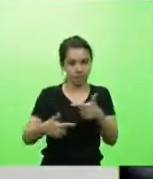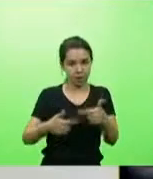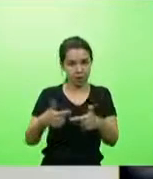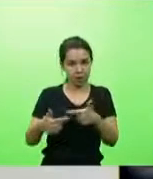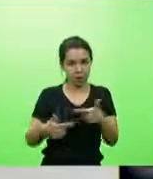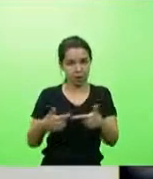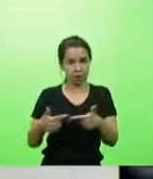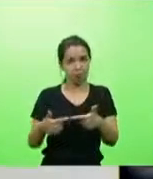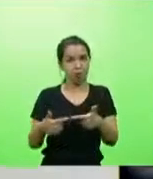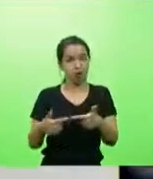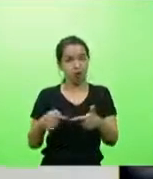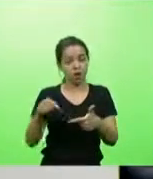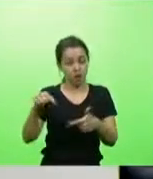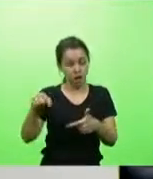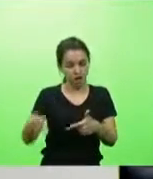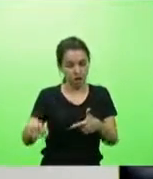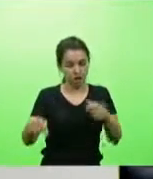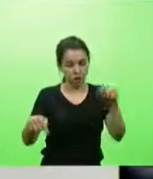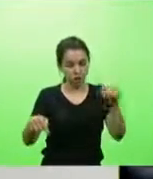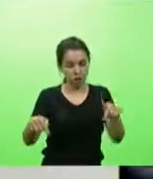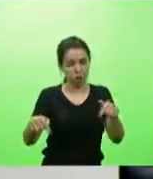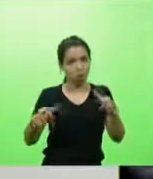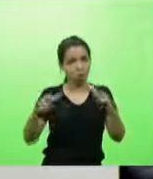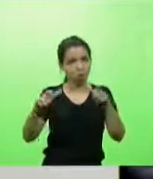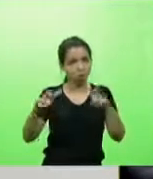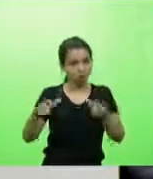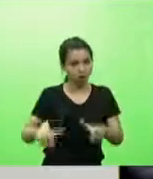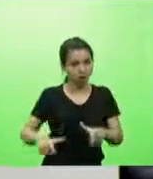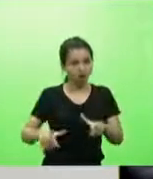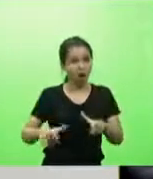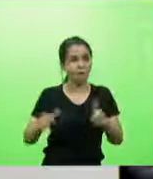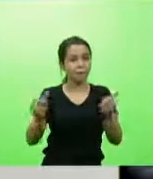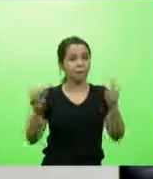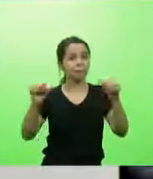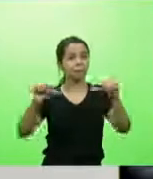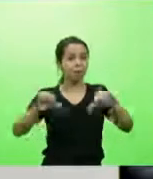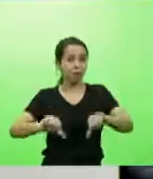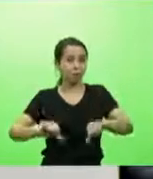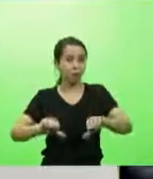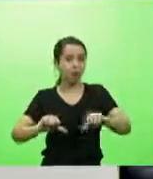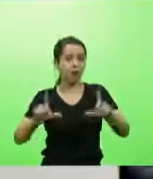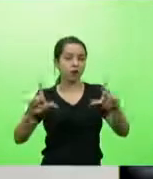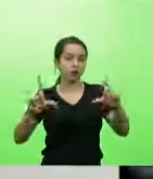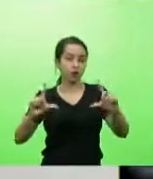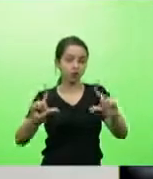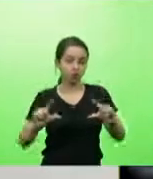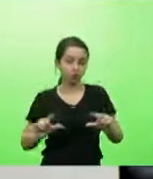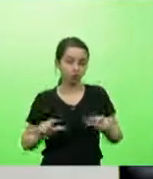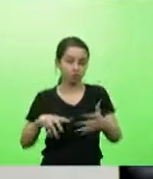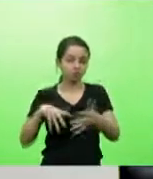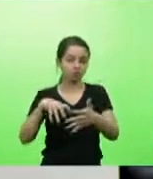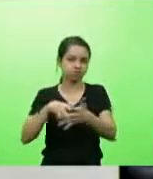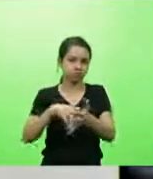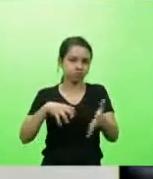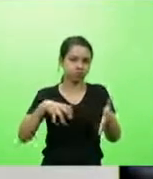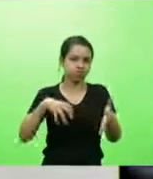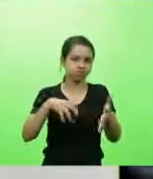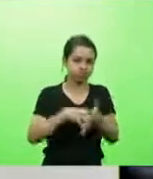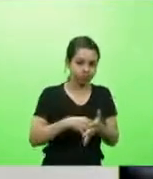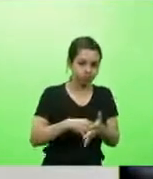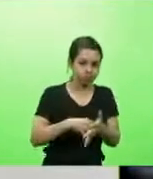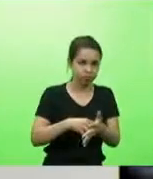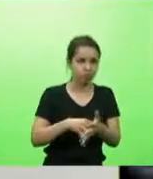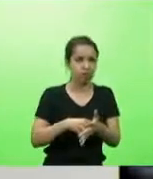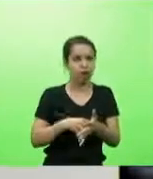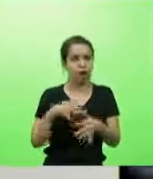pelo menos nesses pontos críticos, para diminuir, como eu disse, o número de acidentes que muitas vezes não são